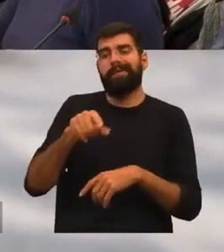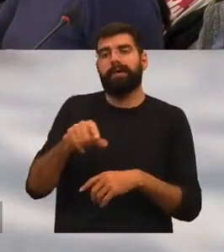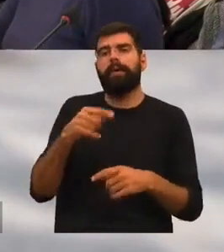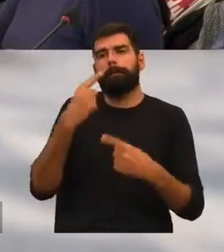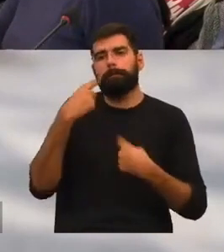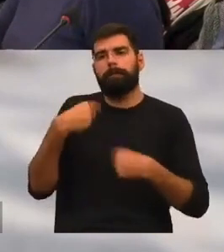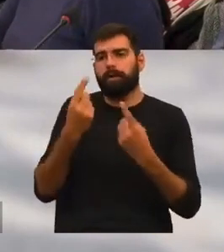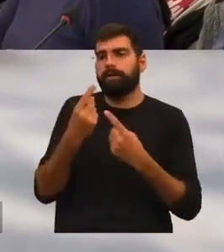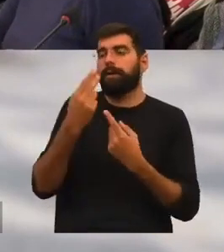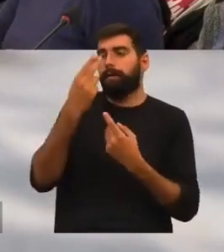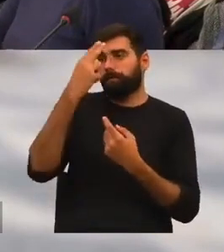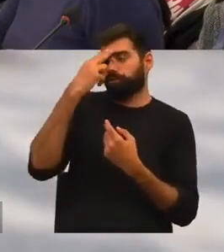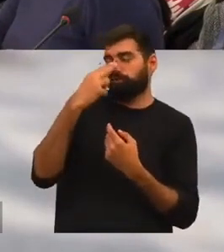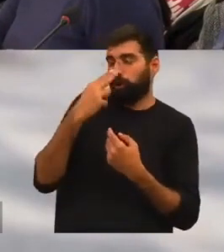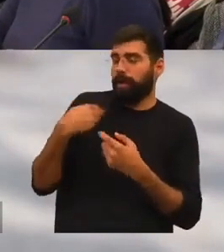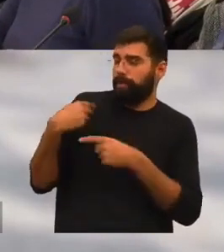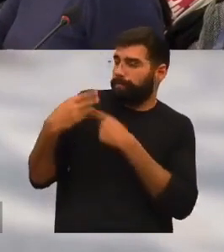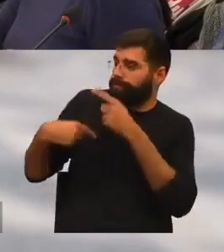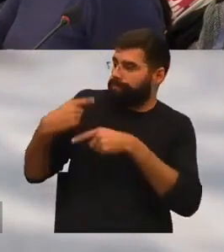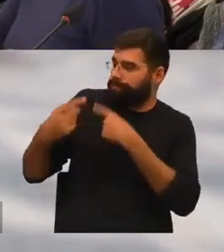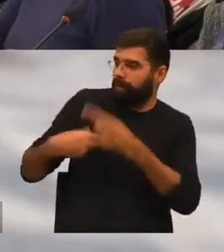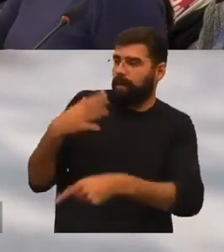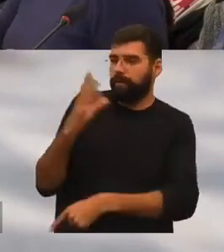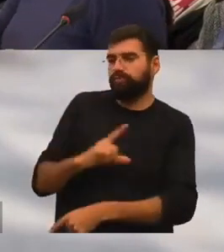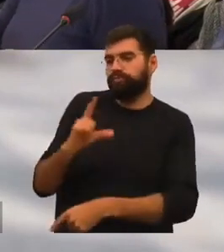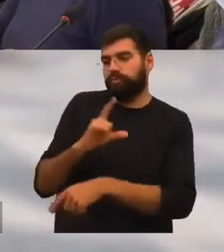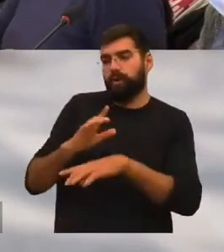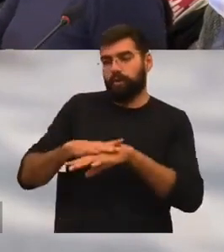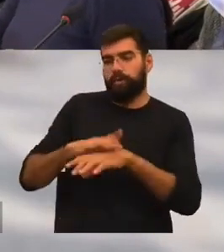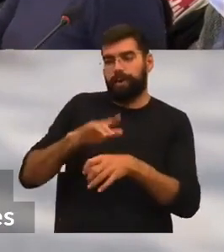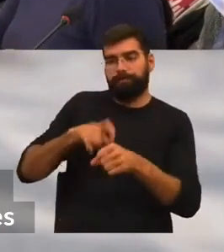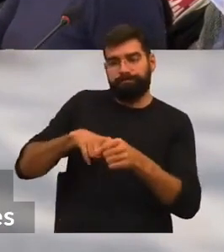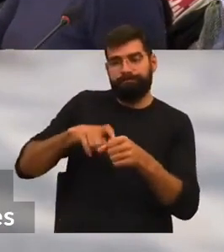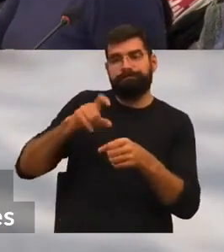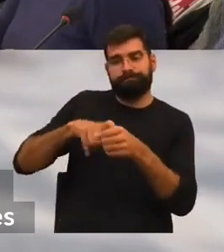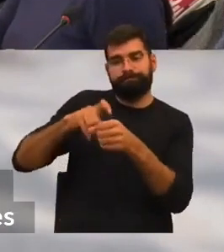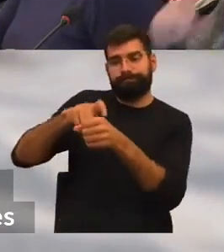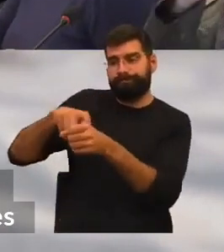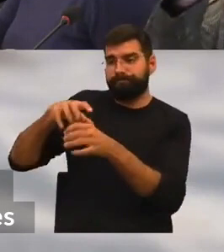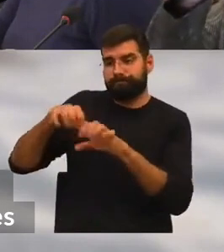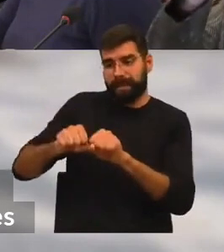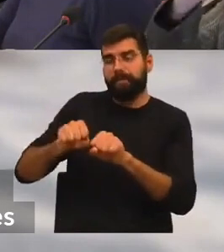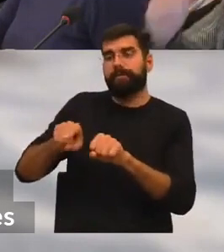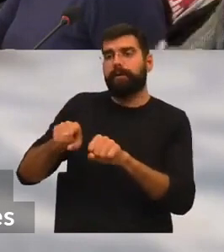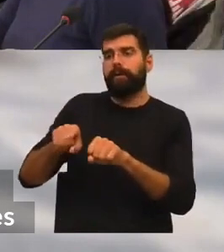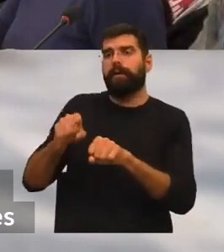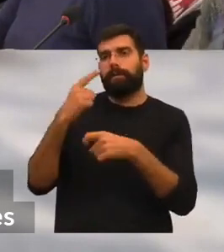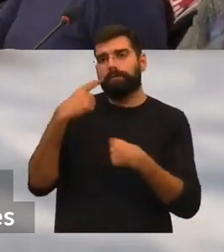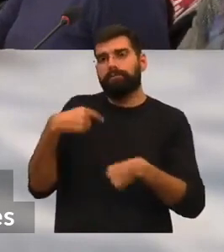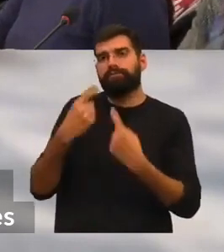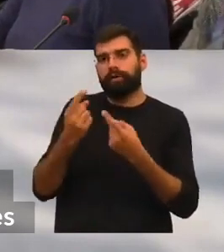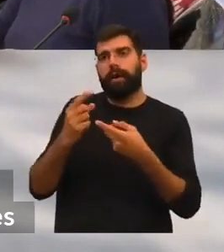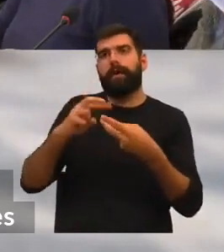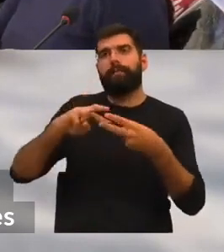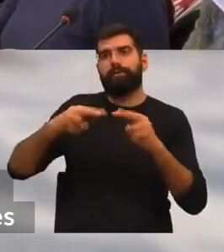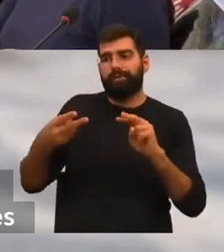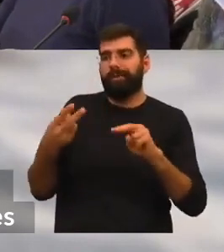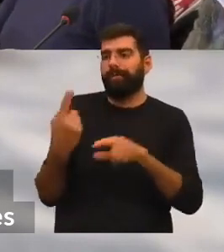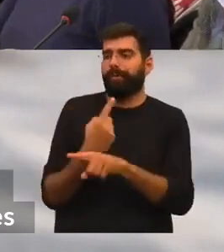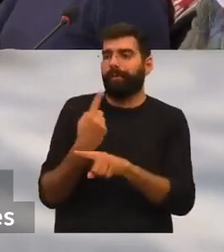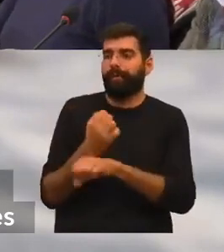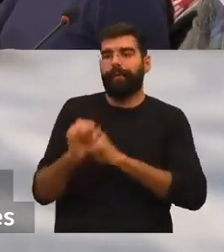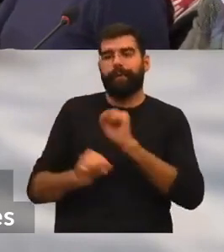a herança patrimonial presente em Lisboa e evocativa do colonialismo, no sentido de se renovar o discurso produzido pelo município sobre esses bens,